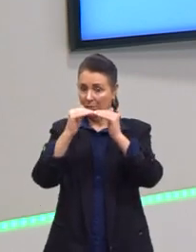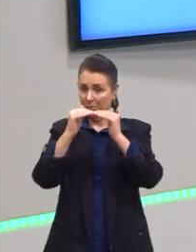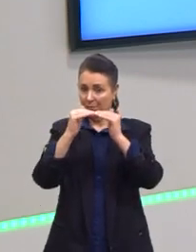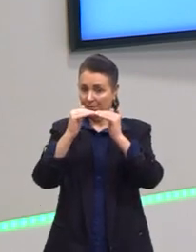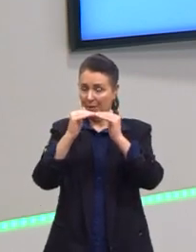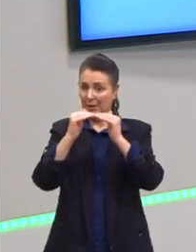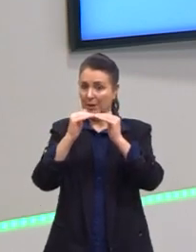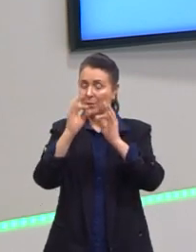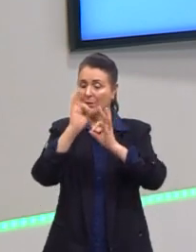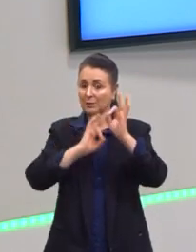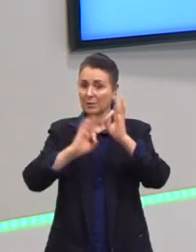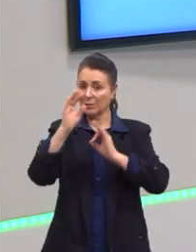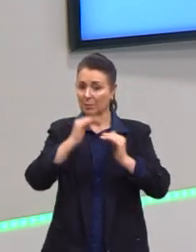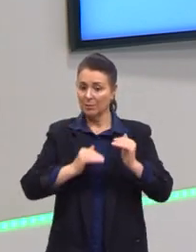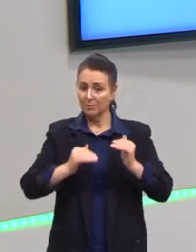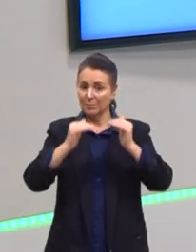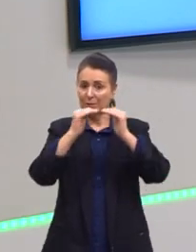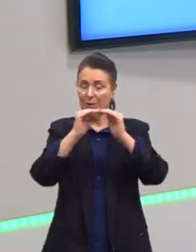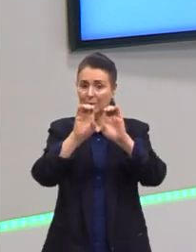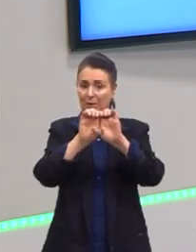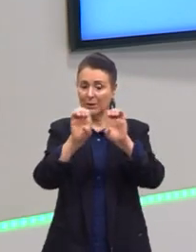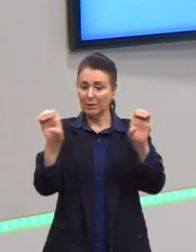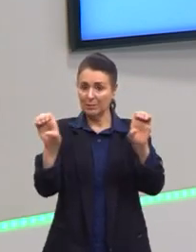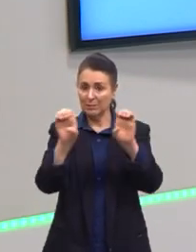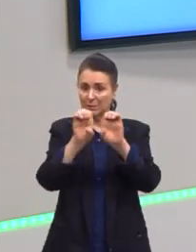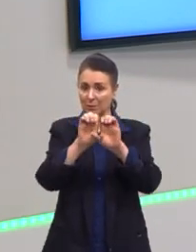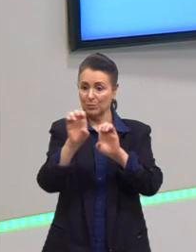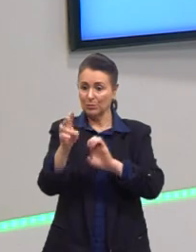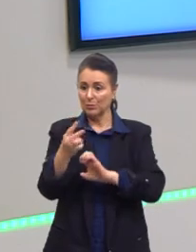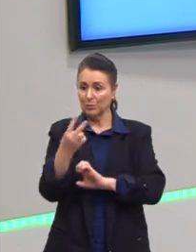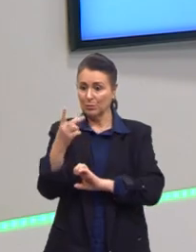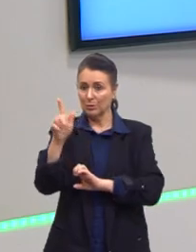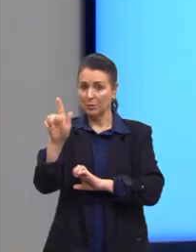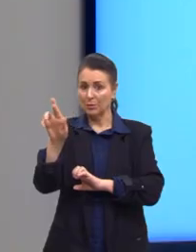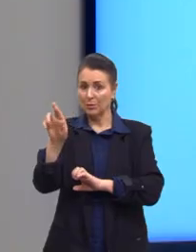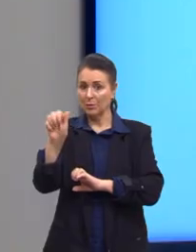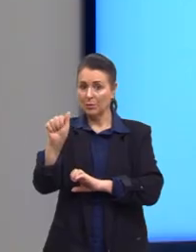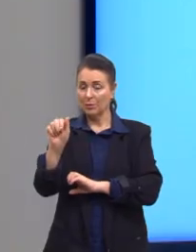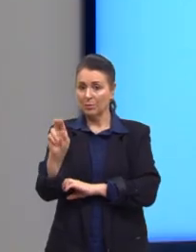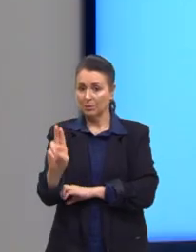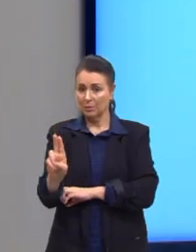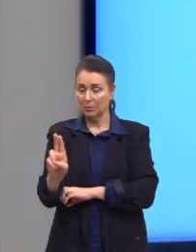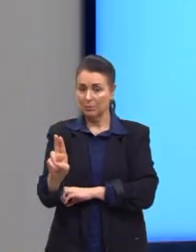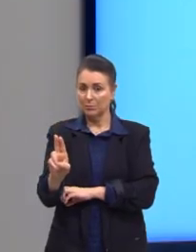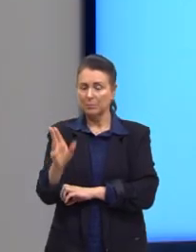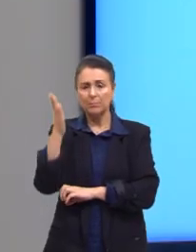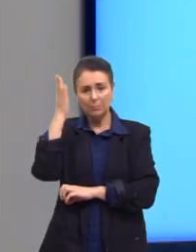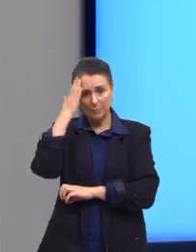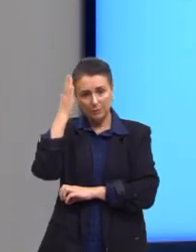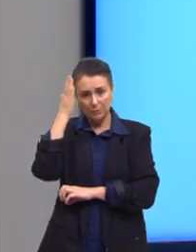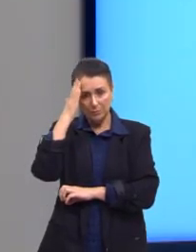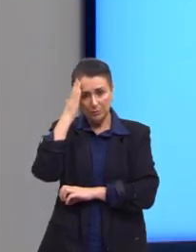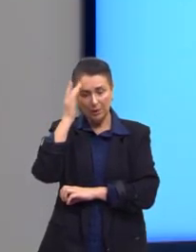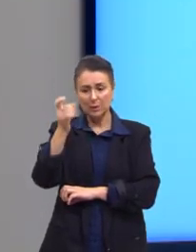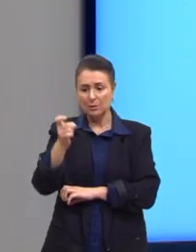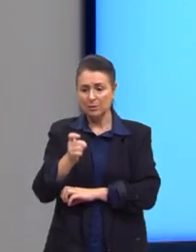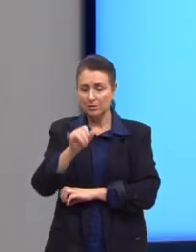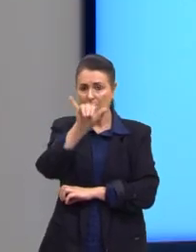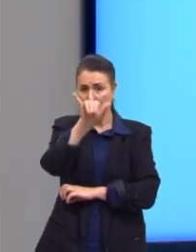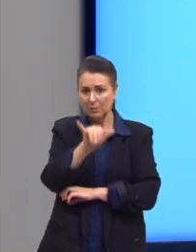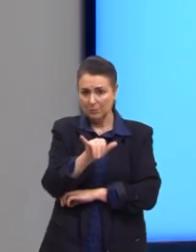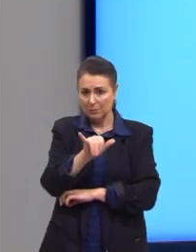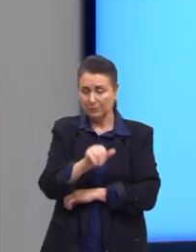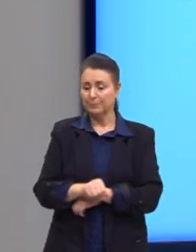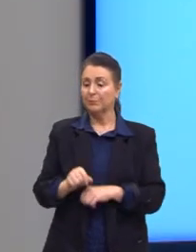padrão para uma equação de segundo grau. Mas eu sei o valor de x e eu sei o valor de y. Onde nós tínhamos